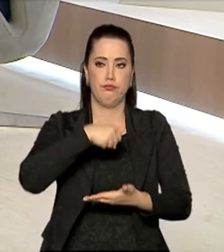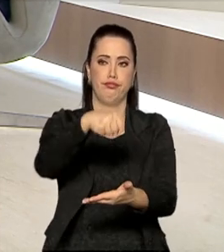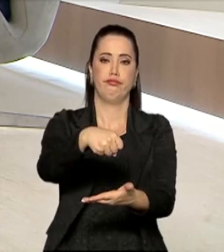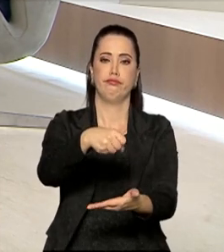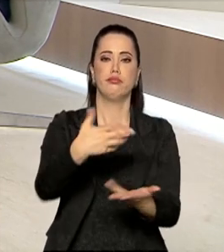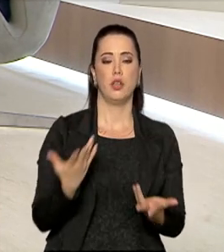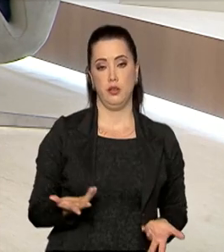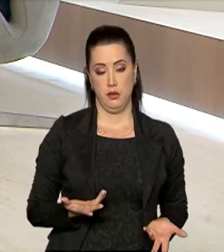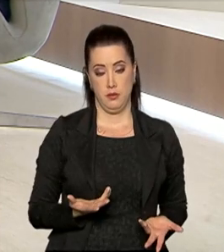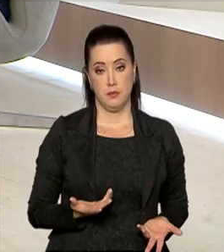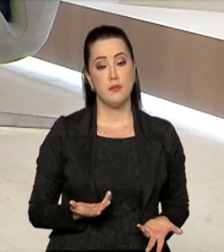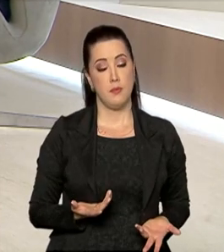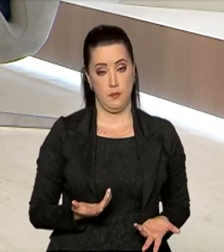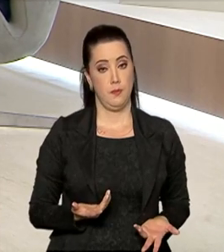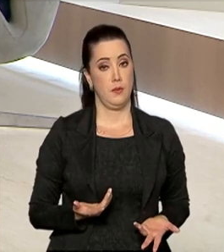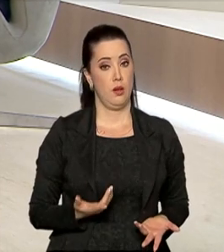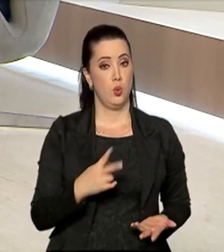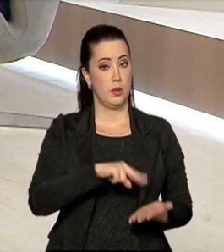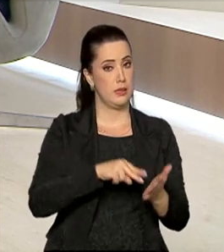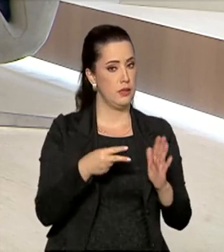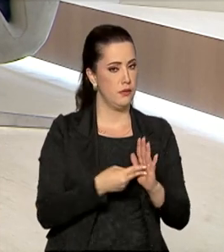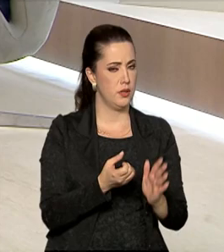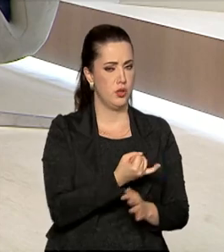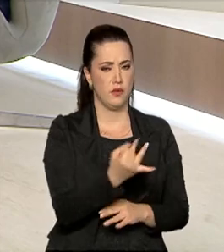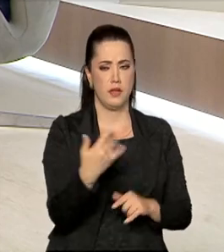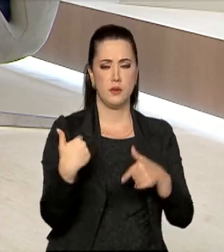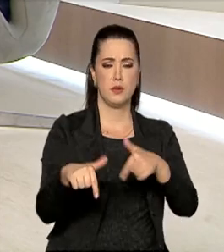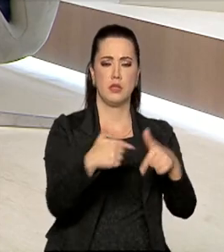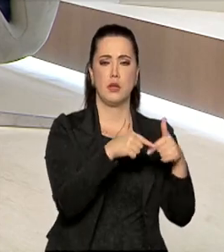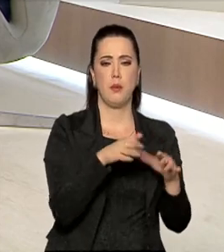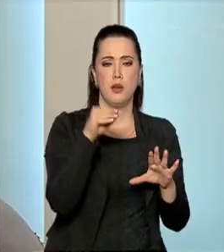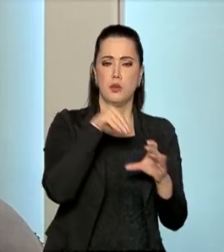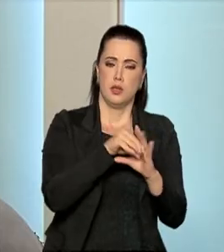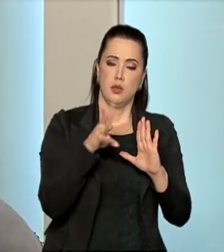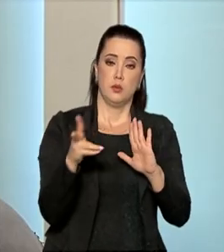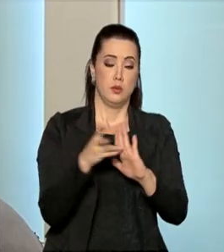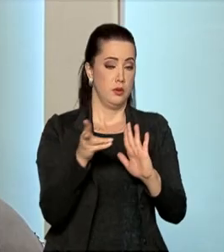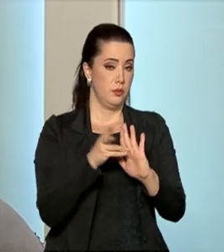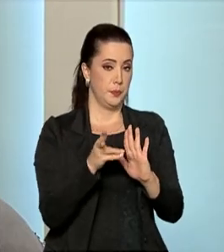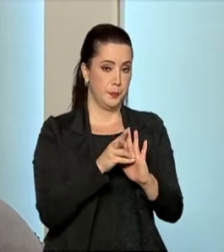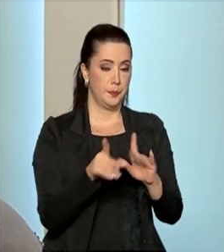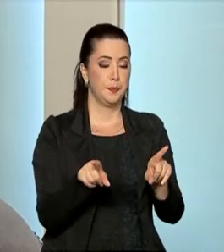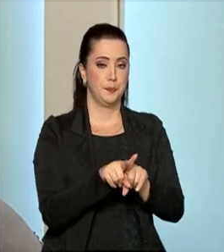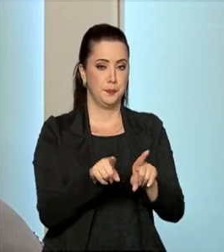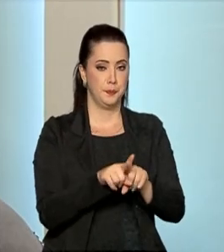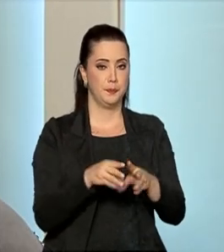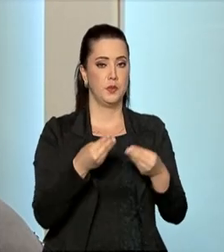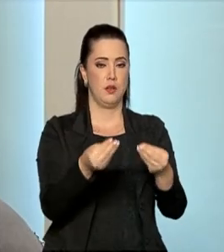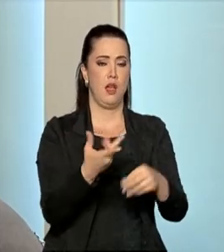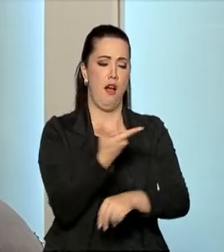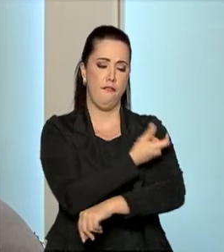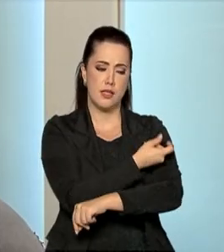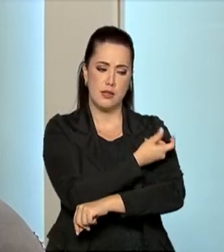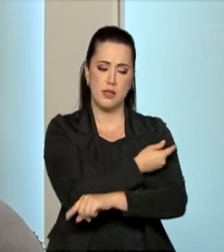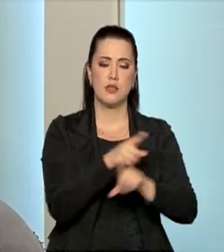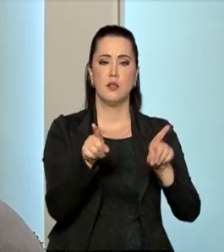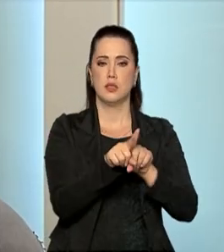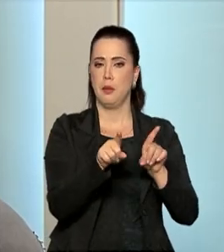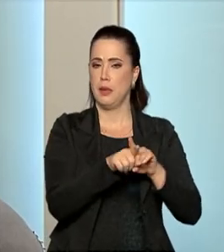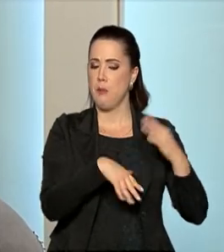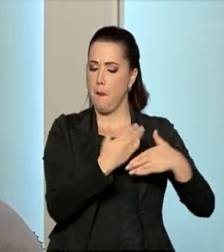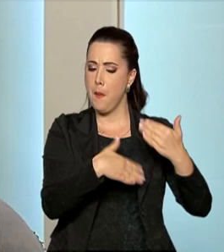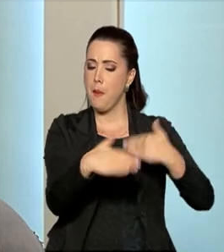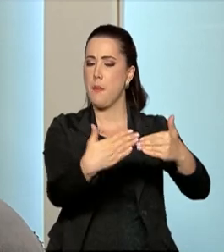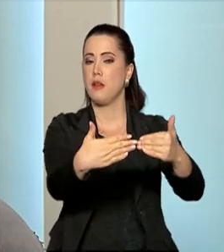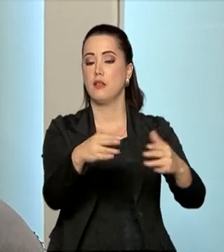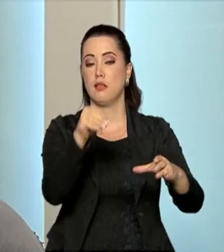Ou seja, foram desempenhadas muitas ações nas terras indígenas. Eu sei também que a vacinação avança a passos